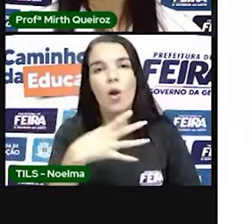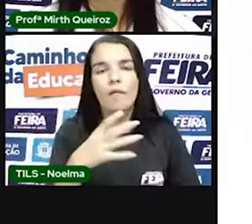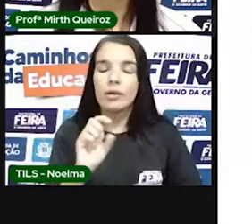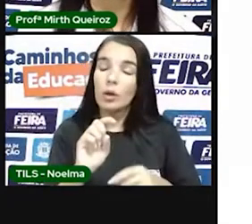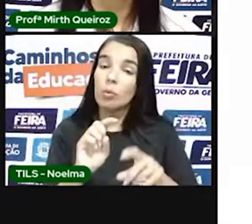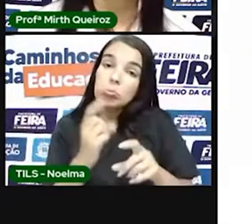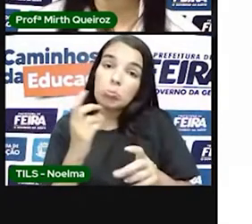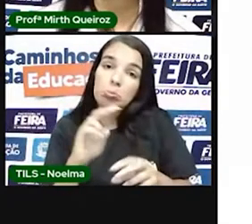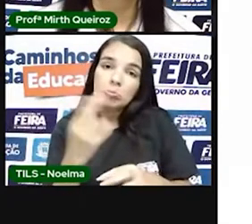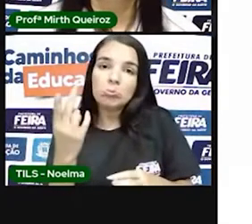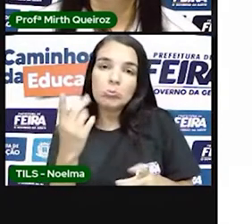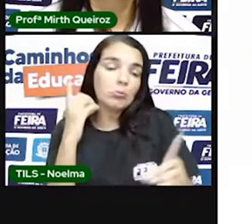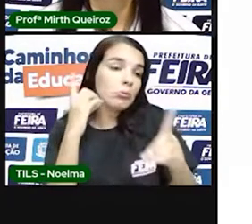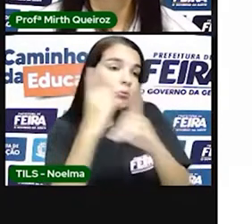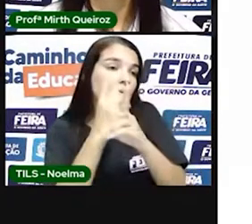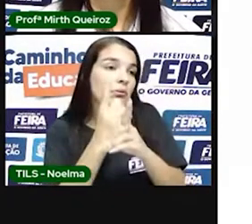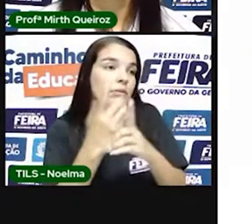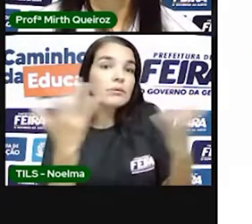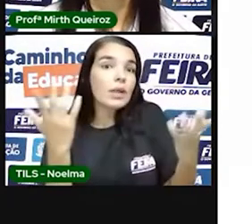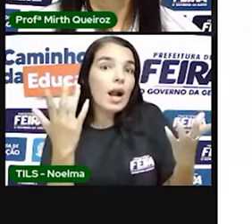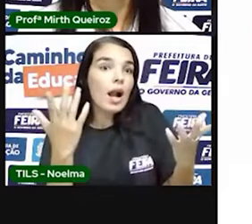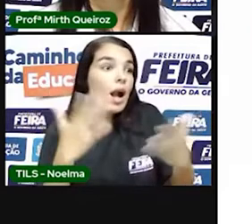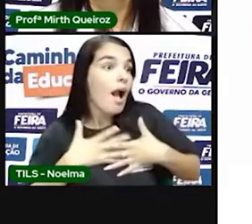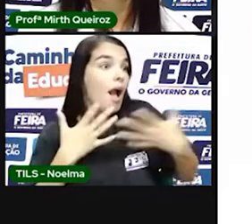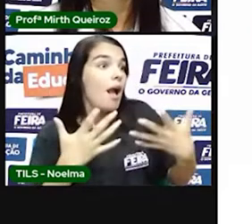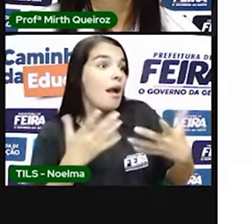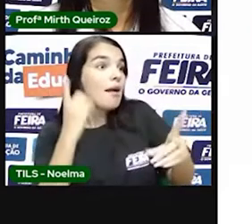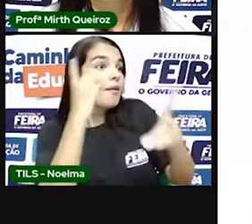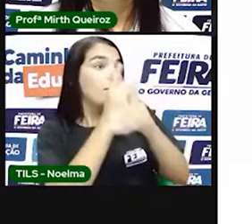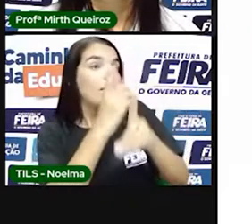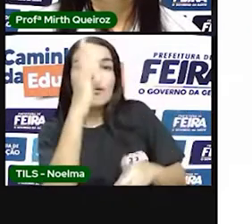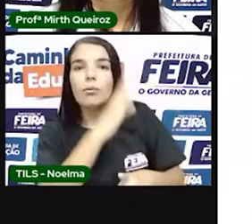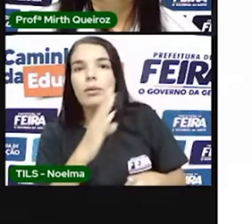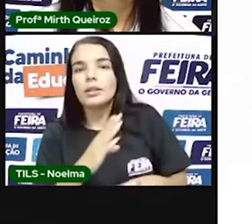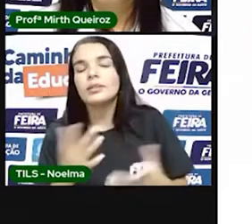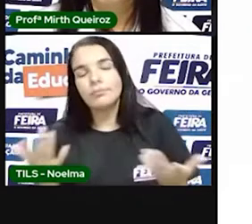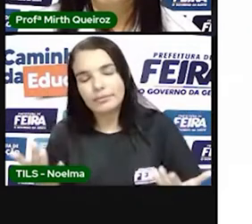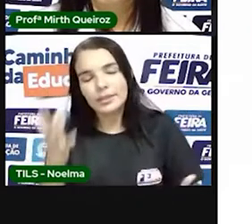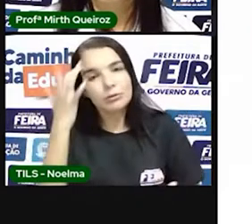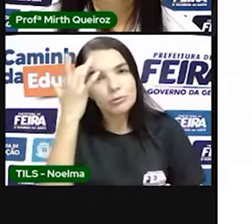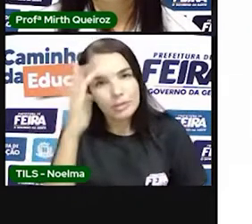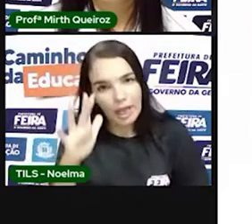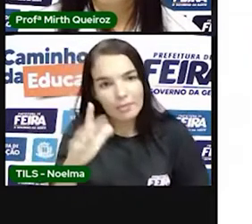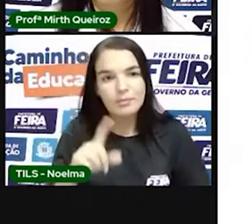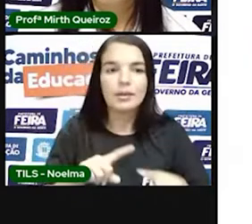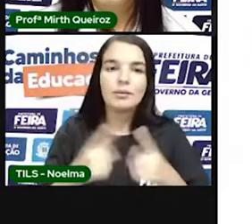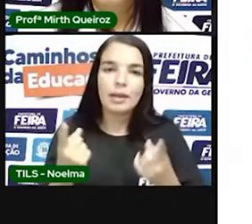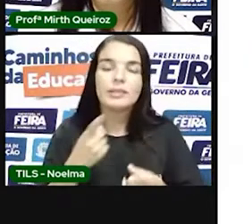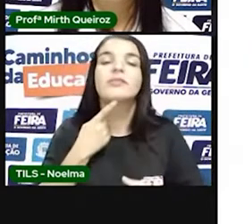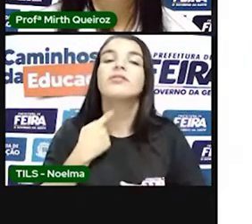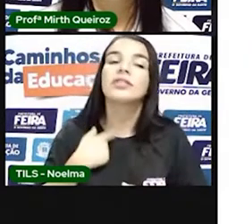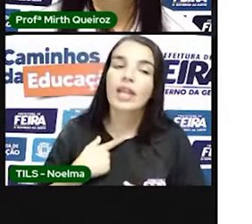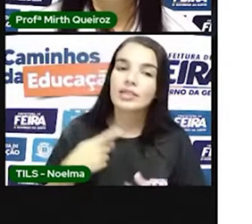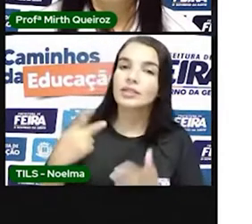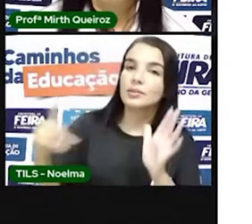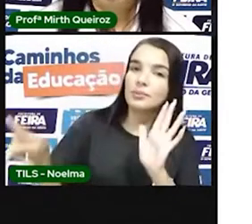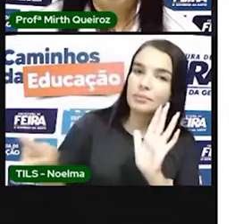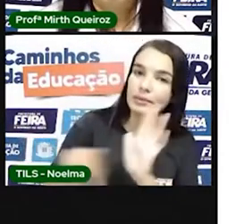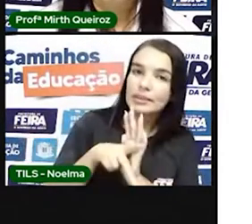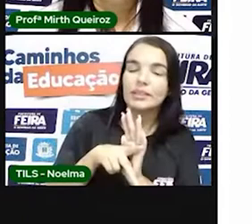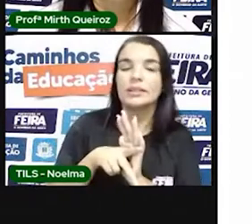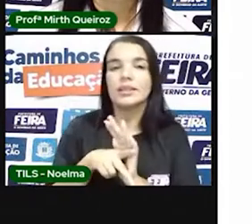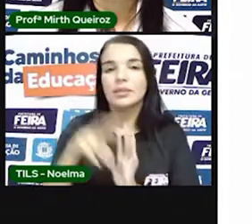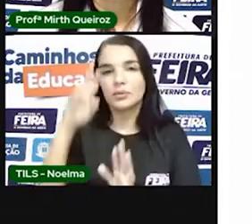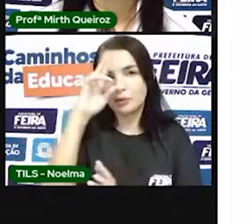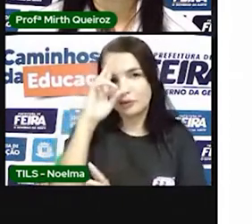um acaso, né? Ele desviou ali a rota e acabou chegando em uma terra diferente das Índias que foi o